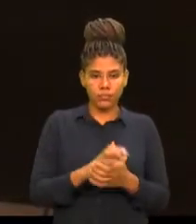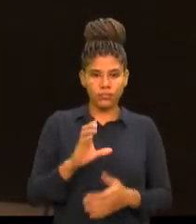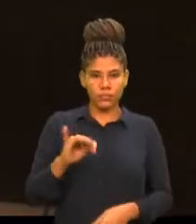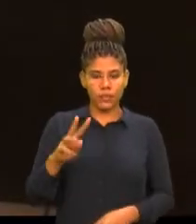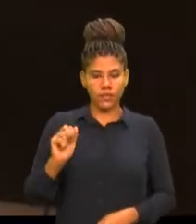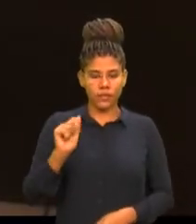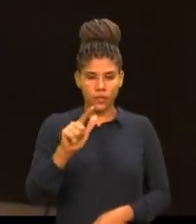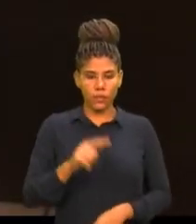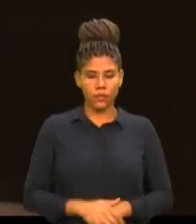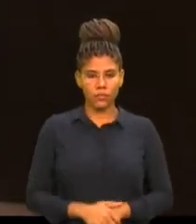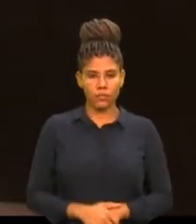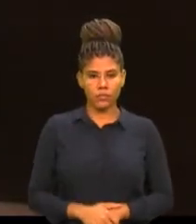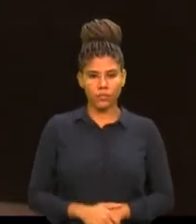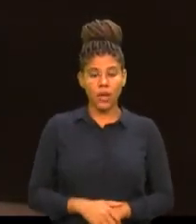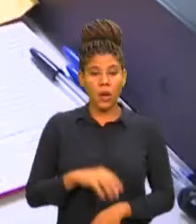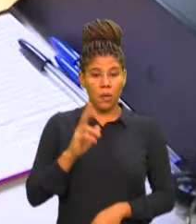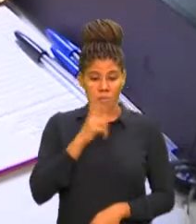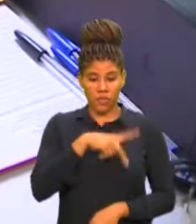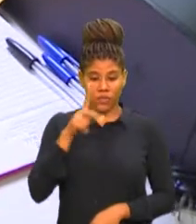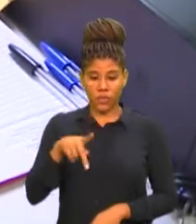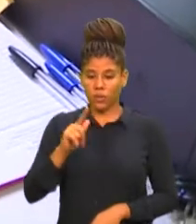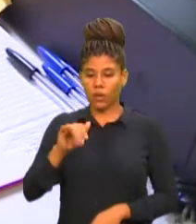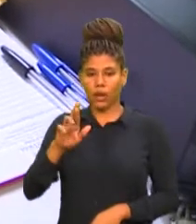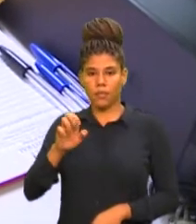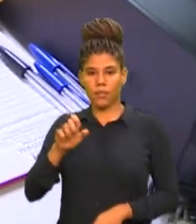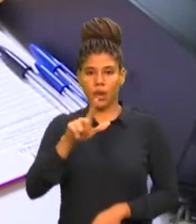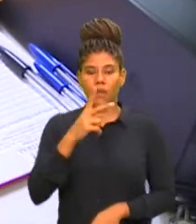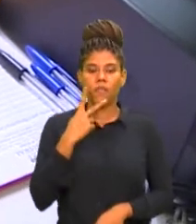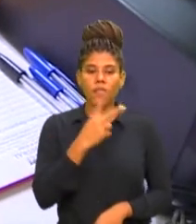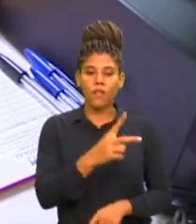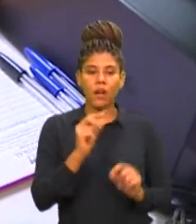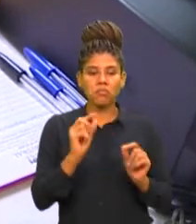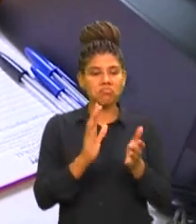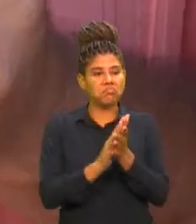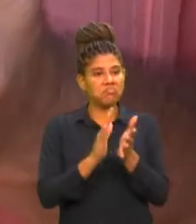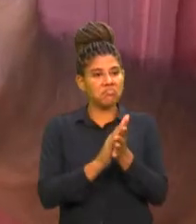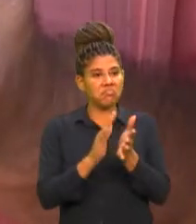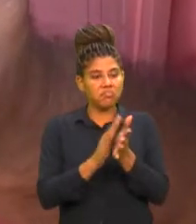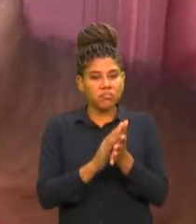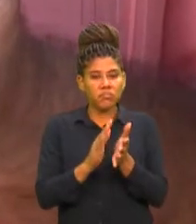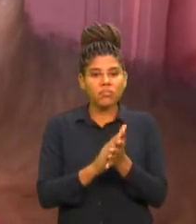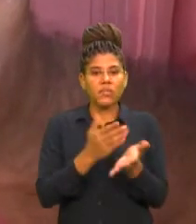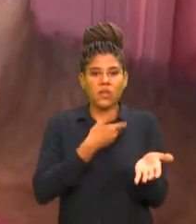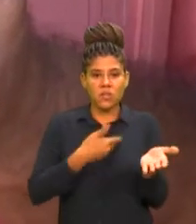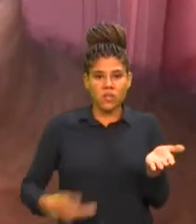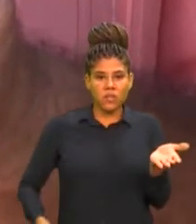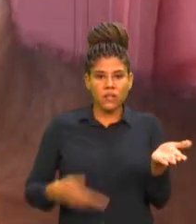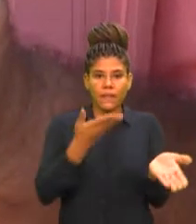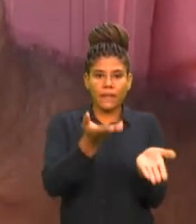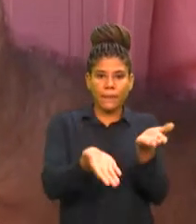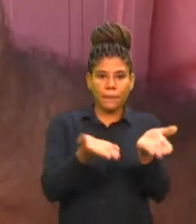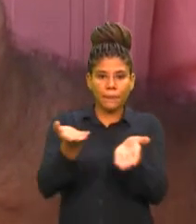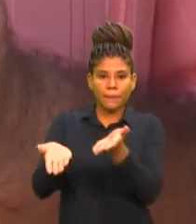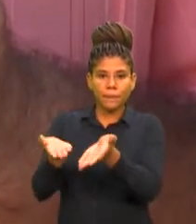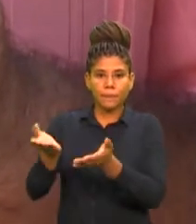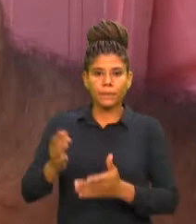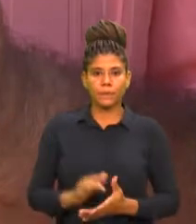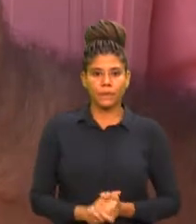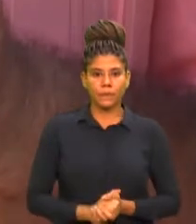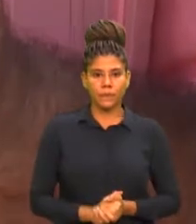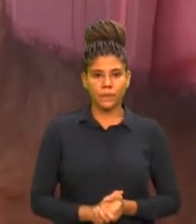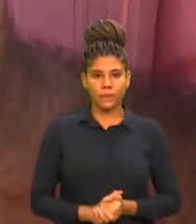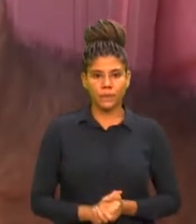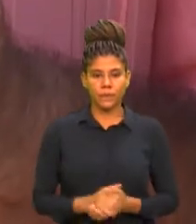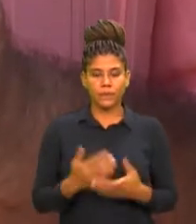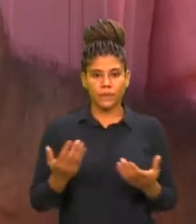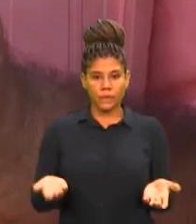exalta a iniciativa do Poder Público ao oferecer o serviço para a população mais carente da cidade. O acesso à documentação é um